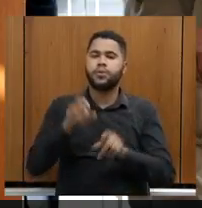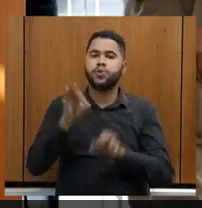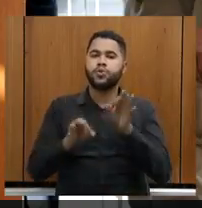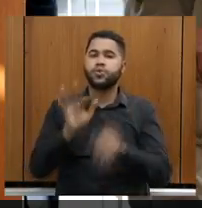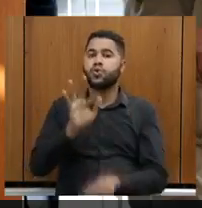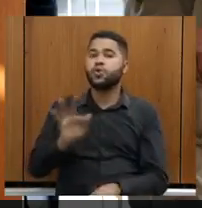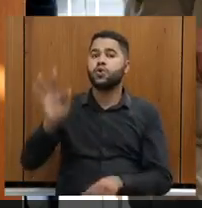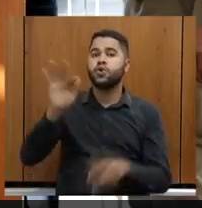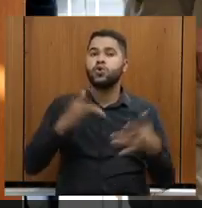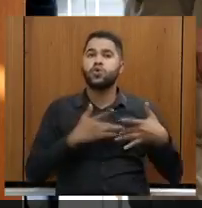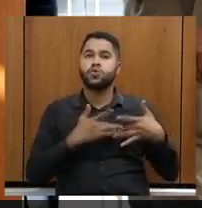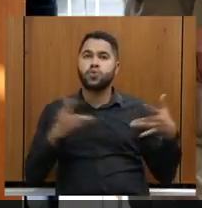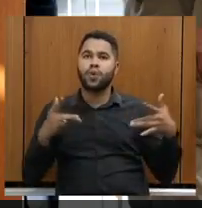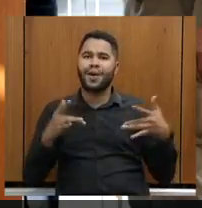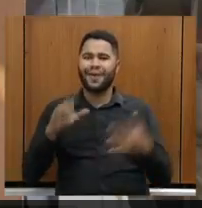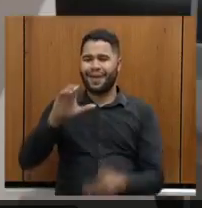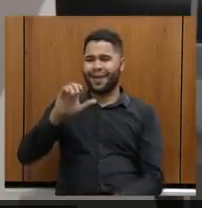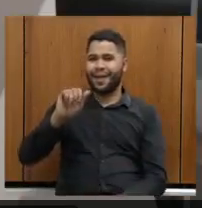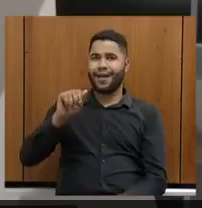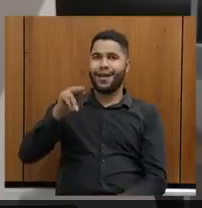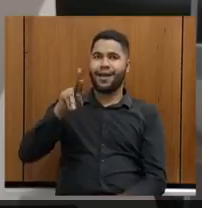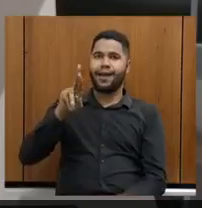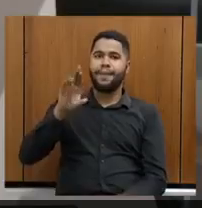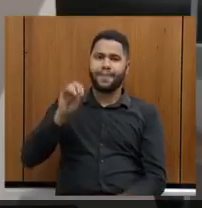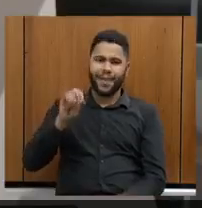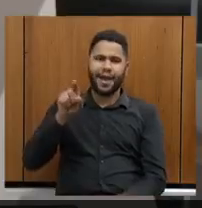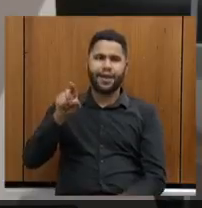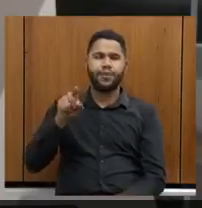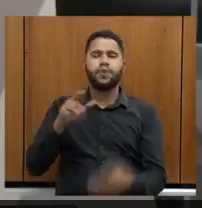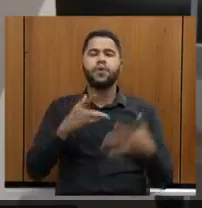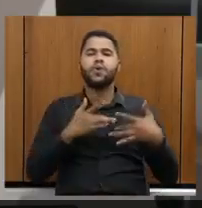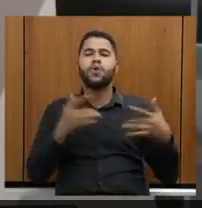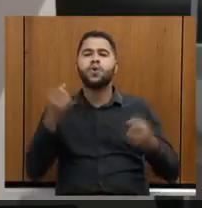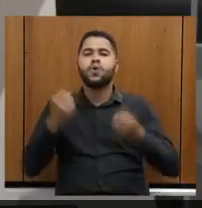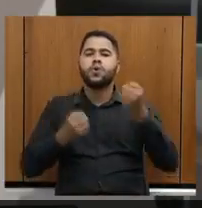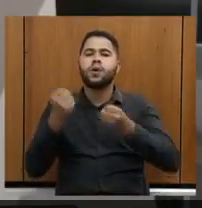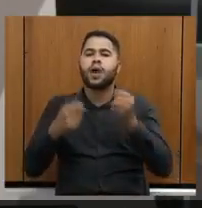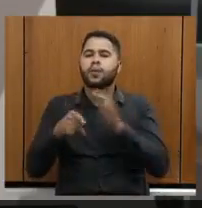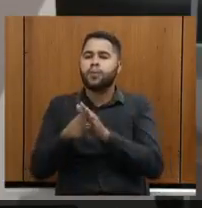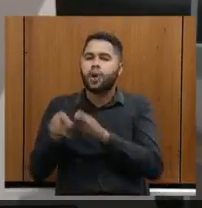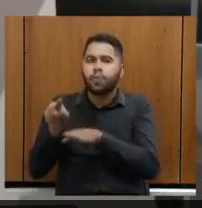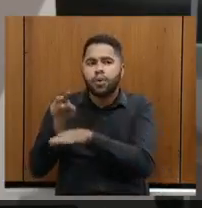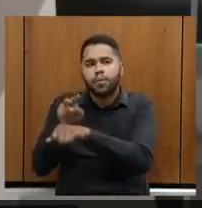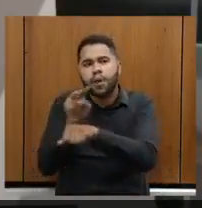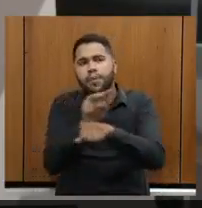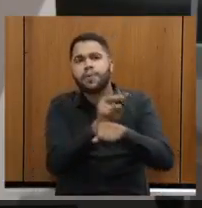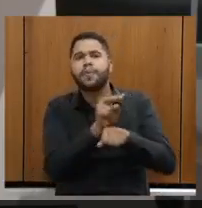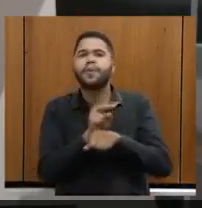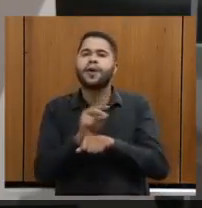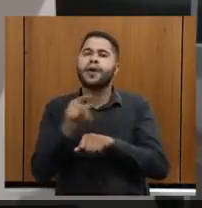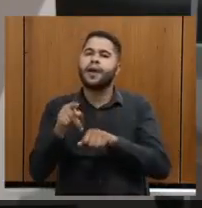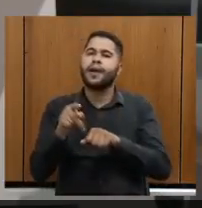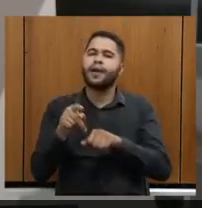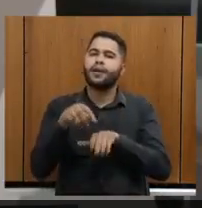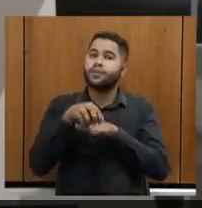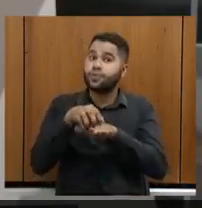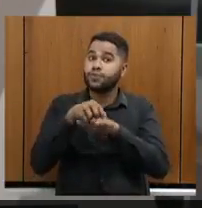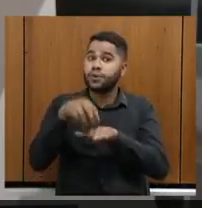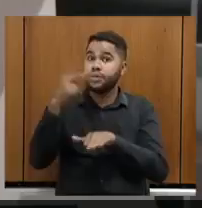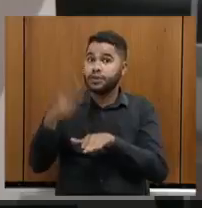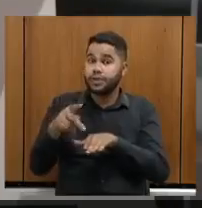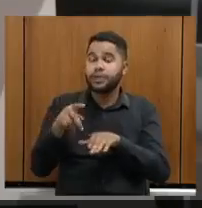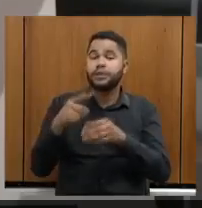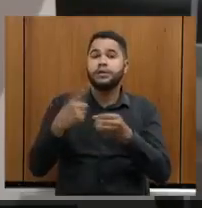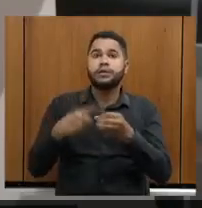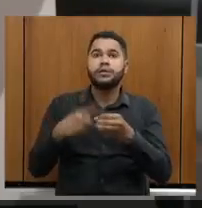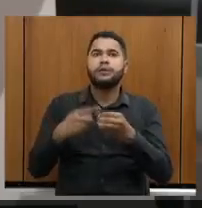doamos um camaro, um carro, para fazer a patrulha turística na cidade. Essa rede